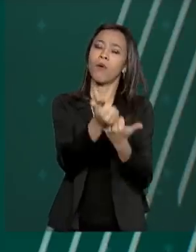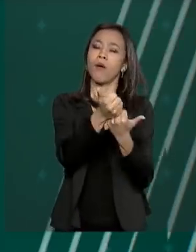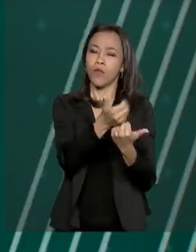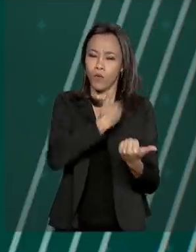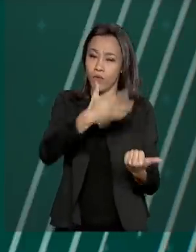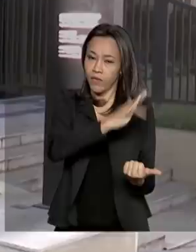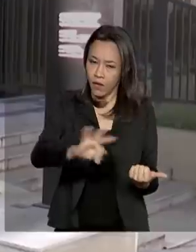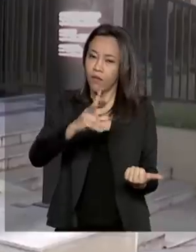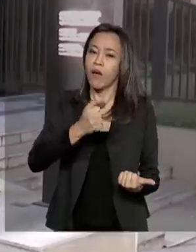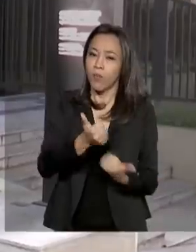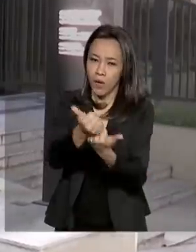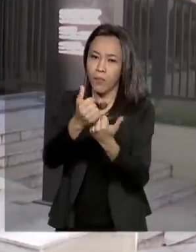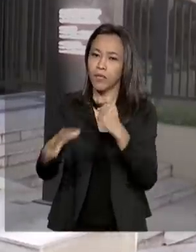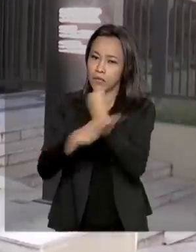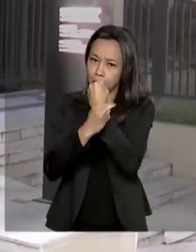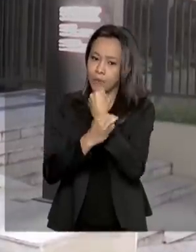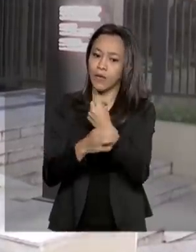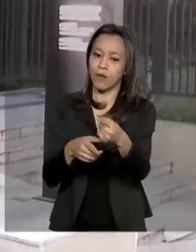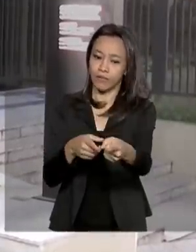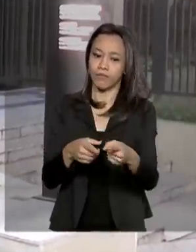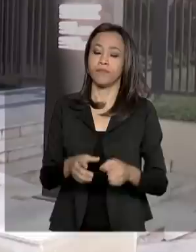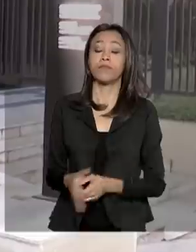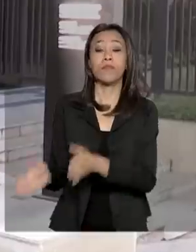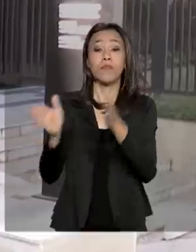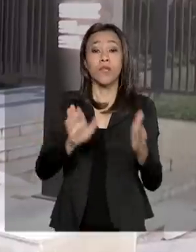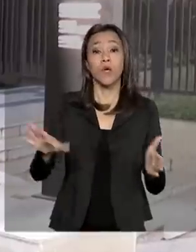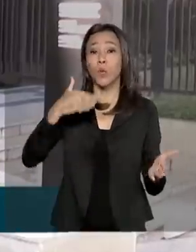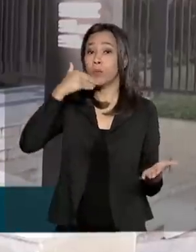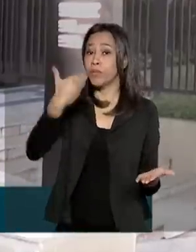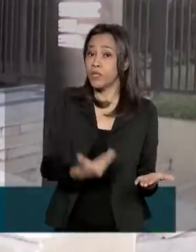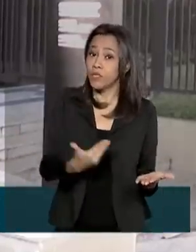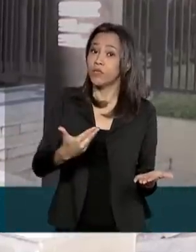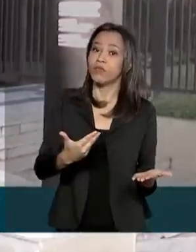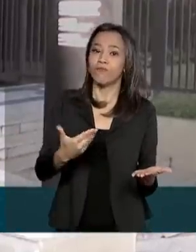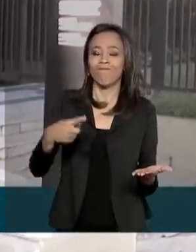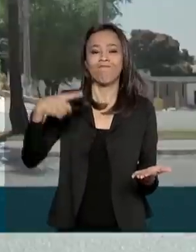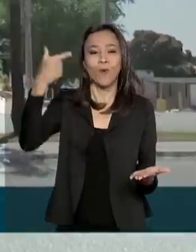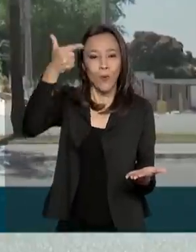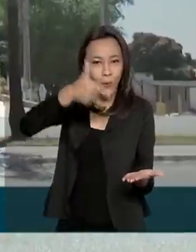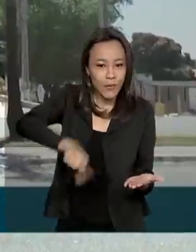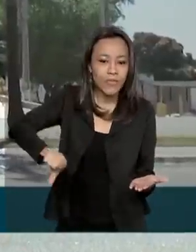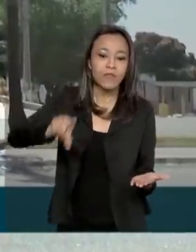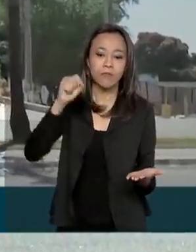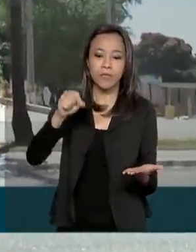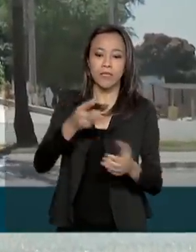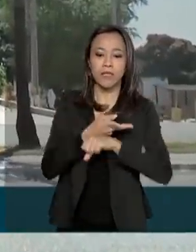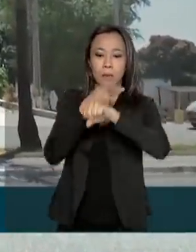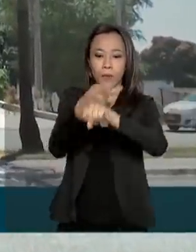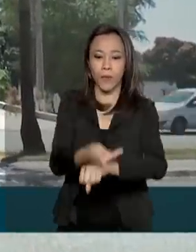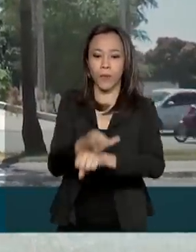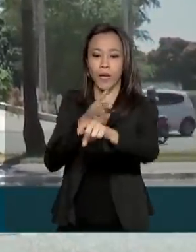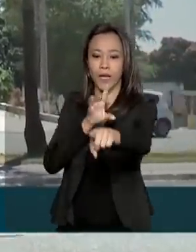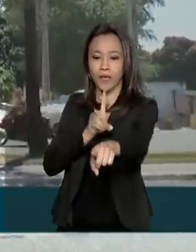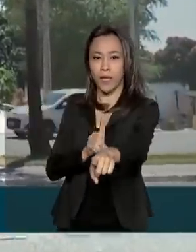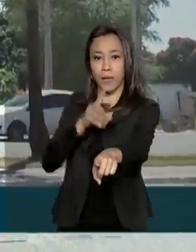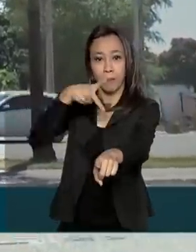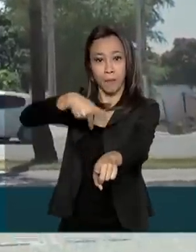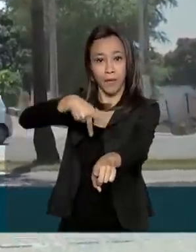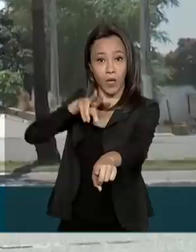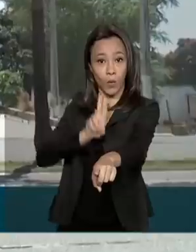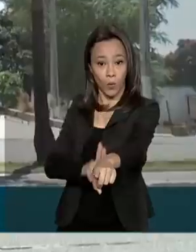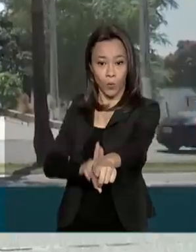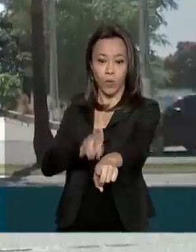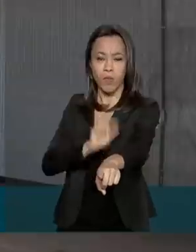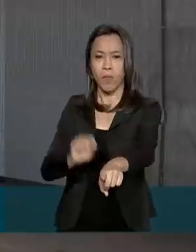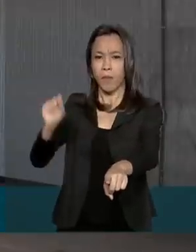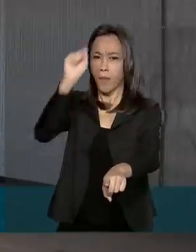benefício. O pedido de contestação deve ser feito em uma das unidades da Defensoria Pública da União em